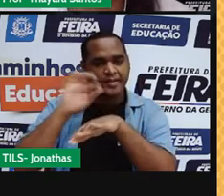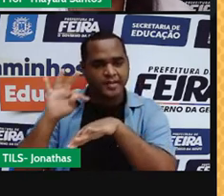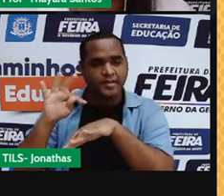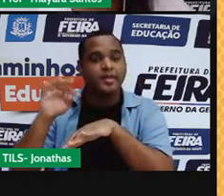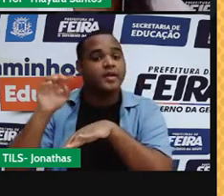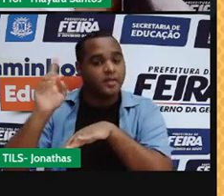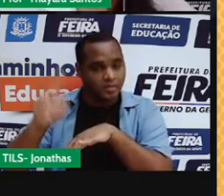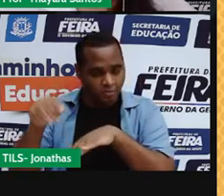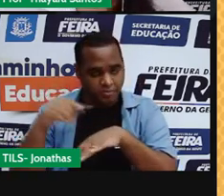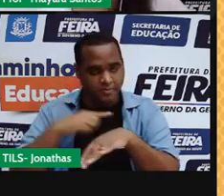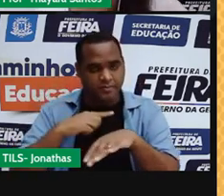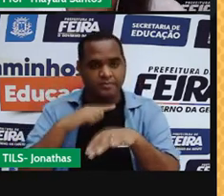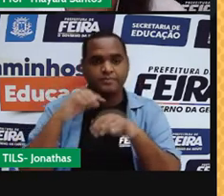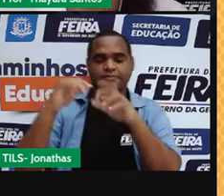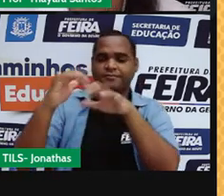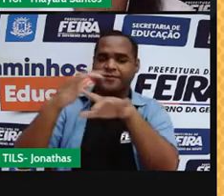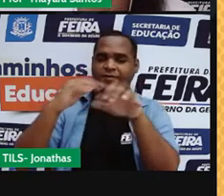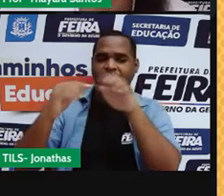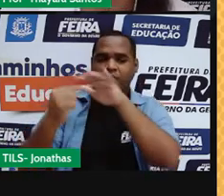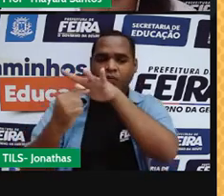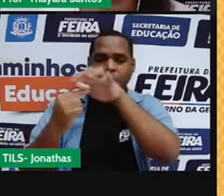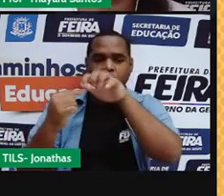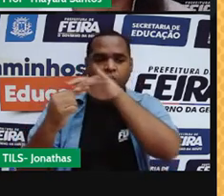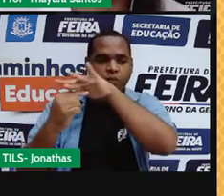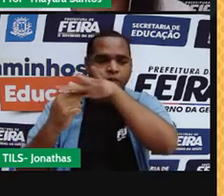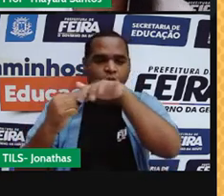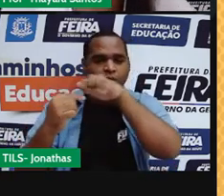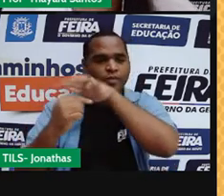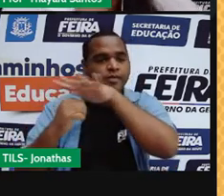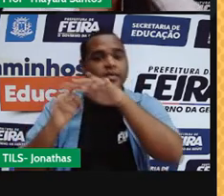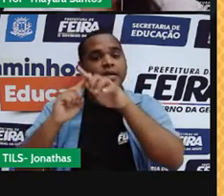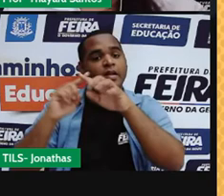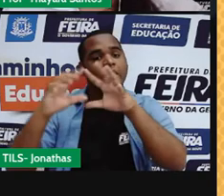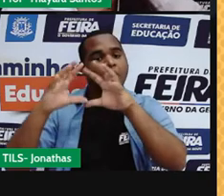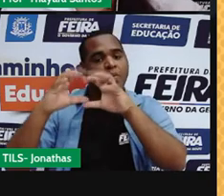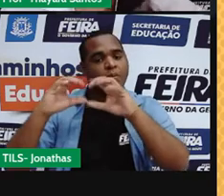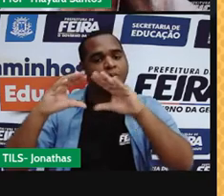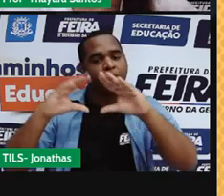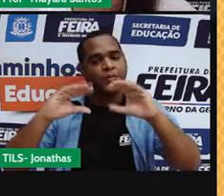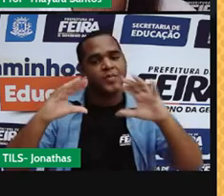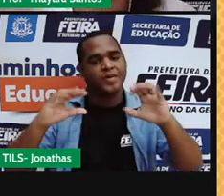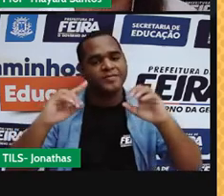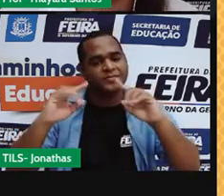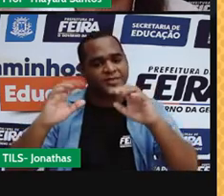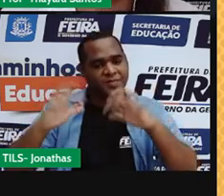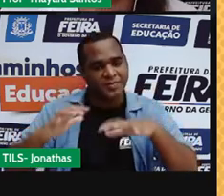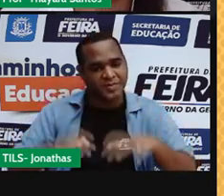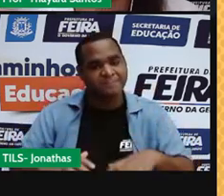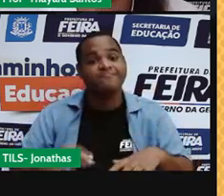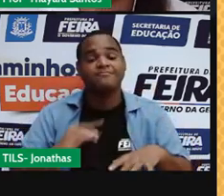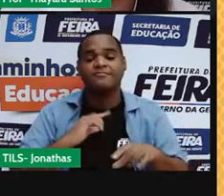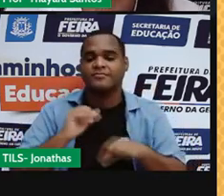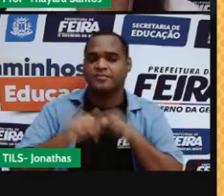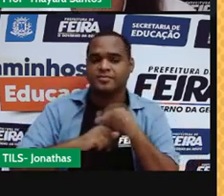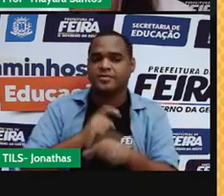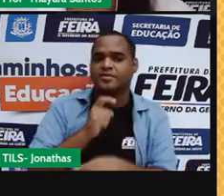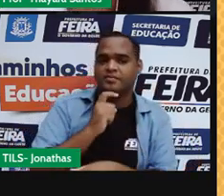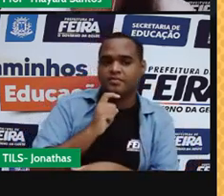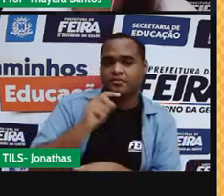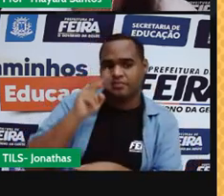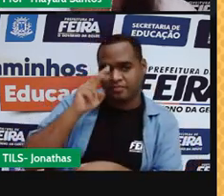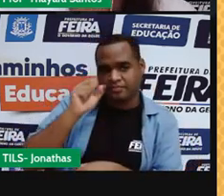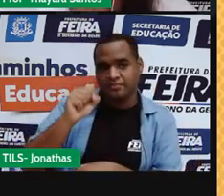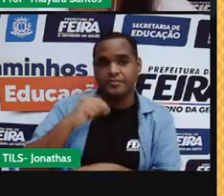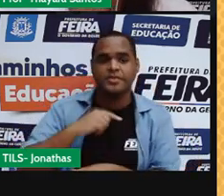Esse vapor d'água, ele pode se condensar quando ele encontra temperaturas mais frias lá nas camadas mais altas da